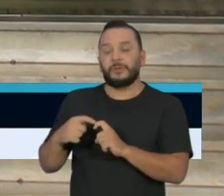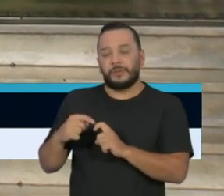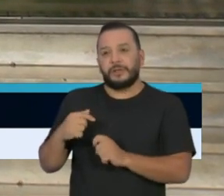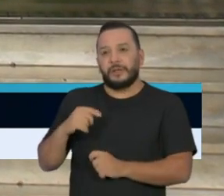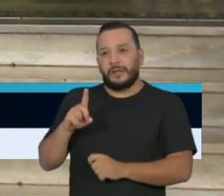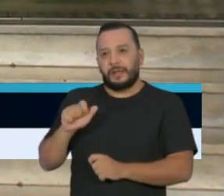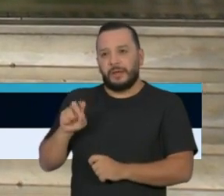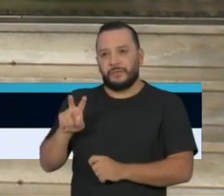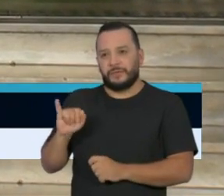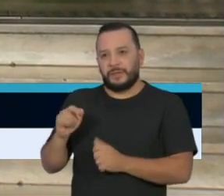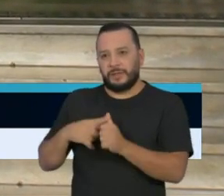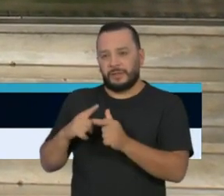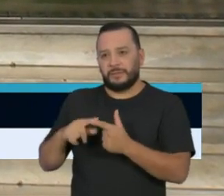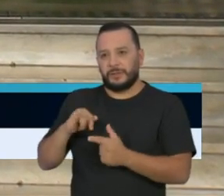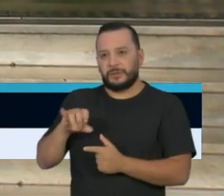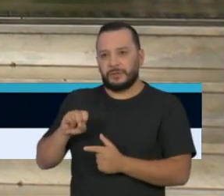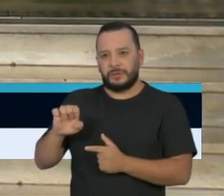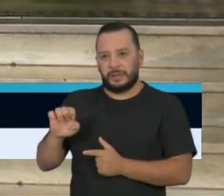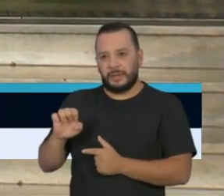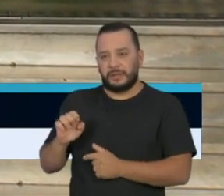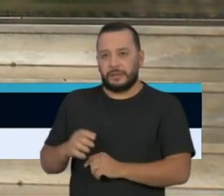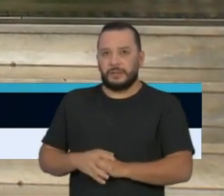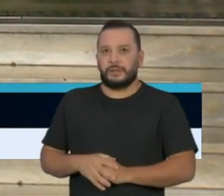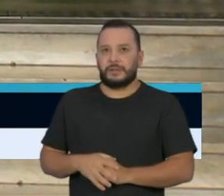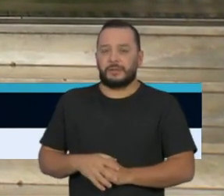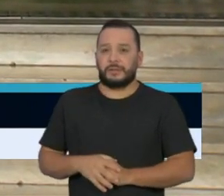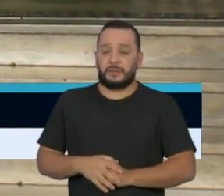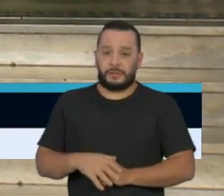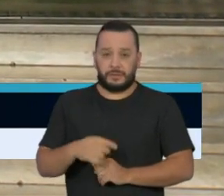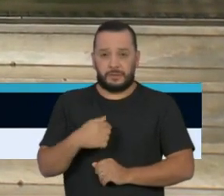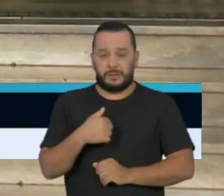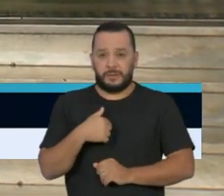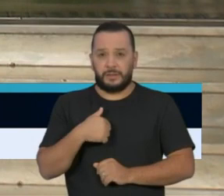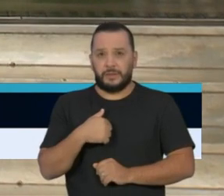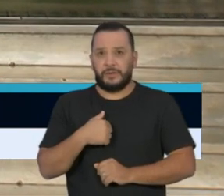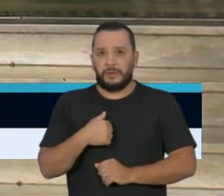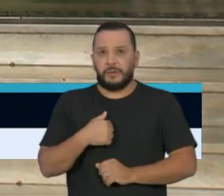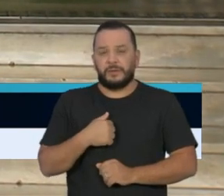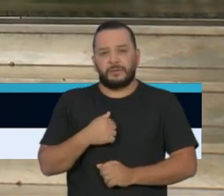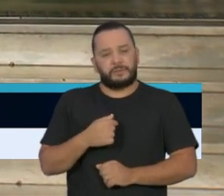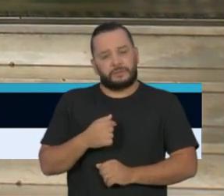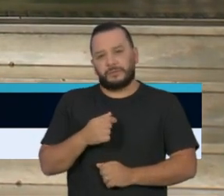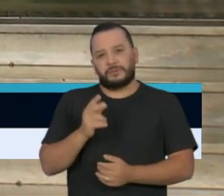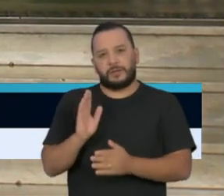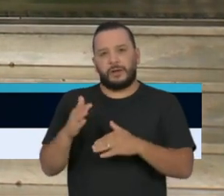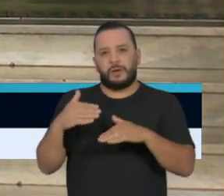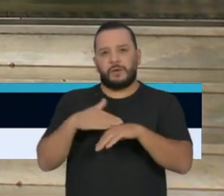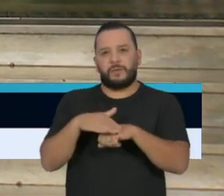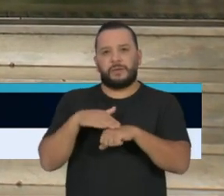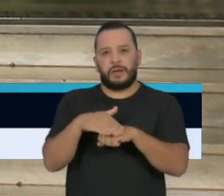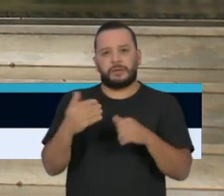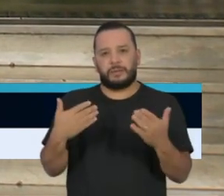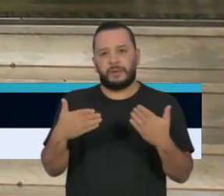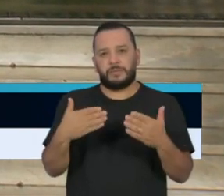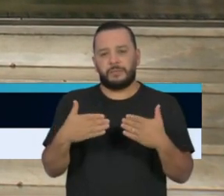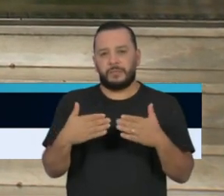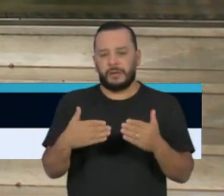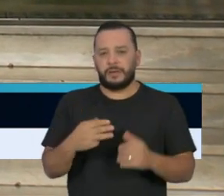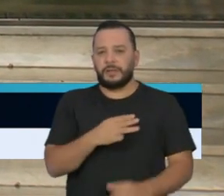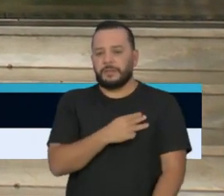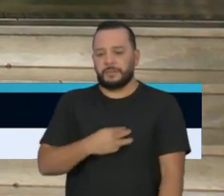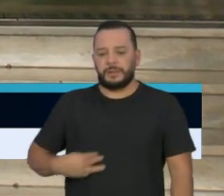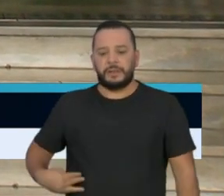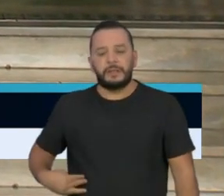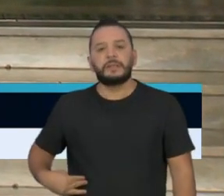Henrique Guerman. Eu falo com alguma constância, através de WhatsApp, com o ministro Luiz